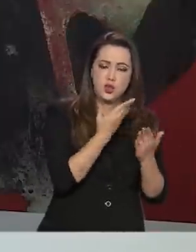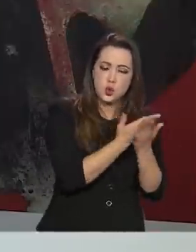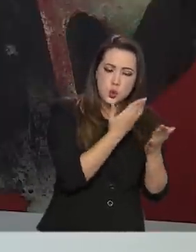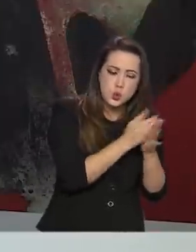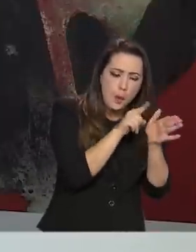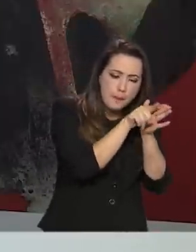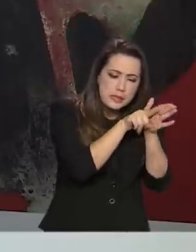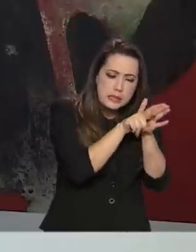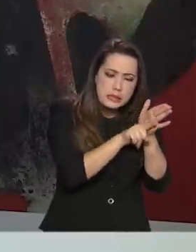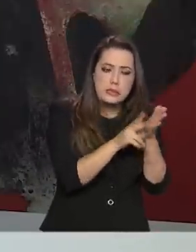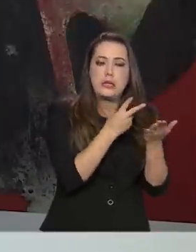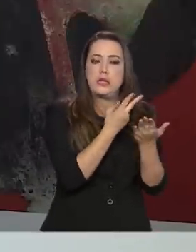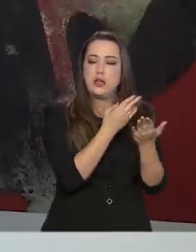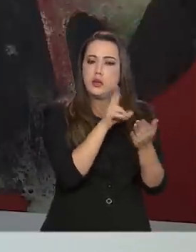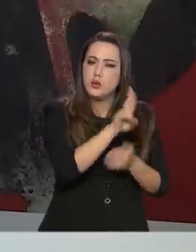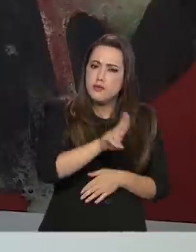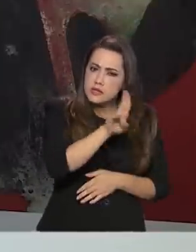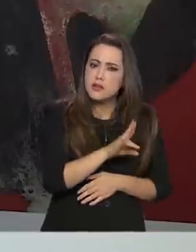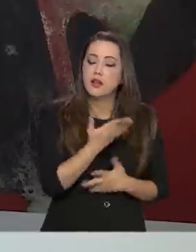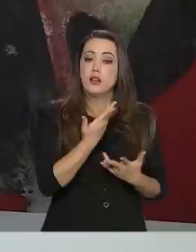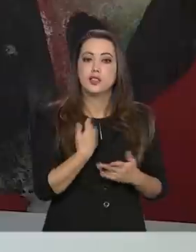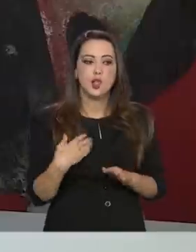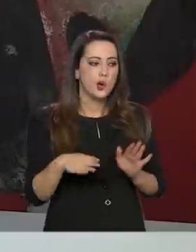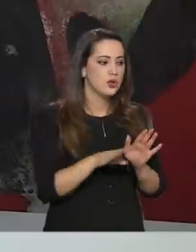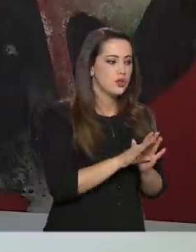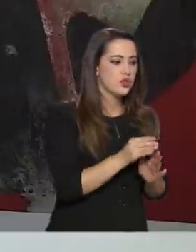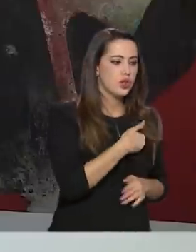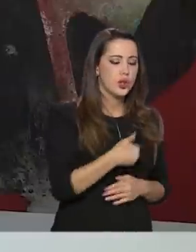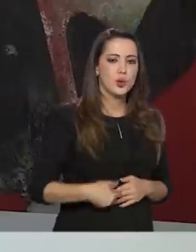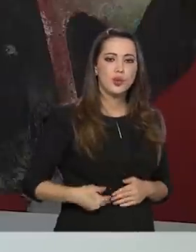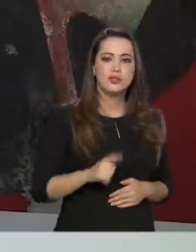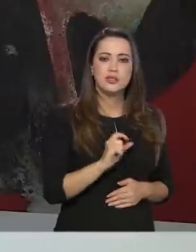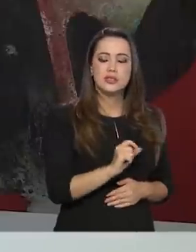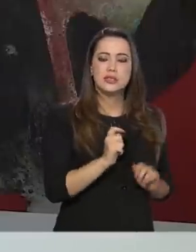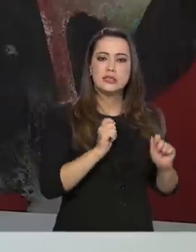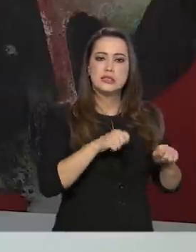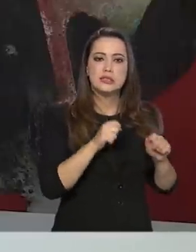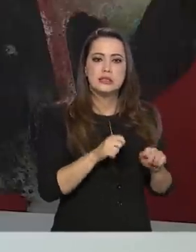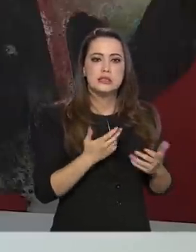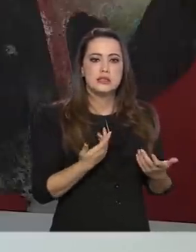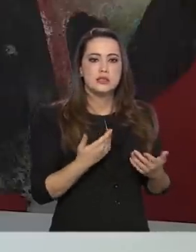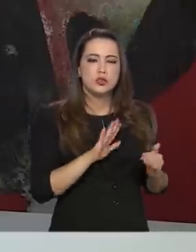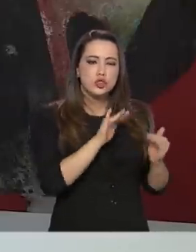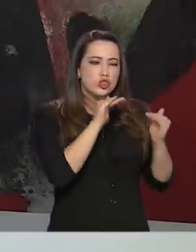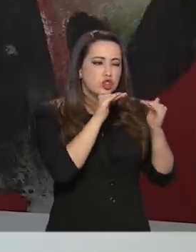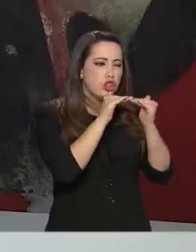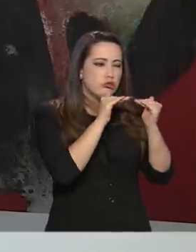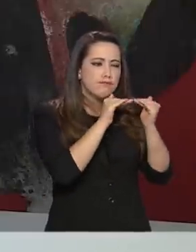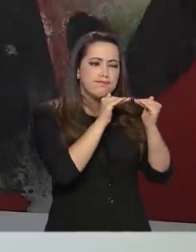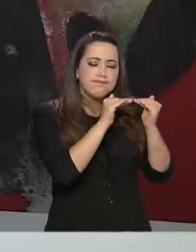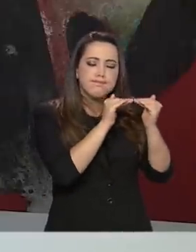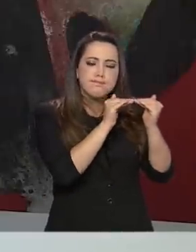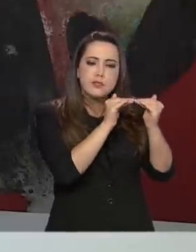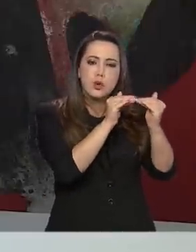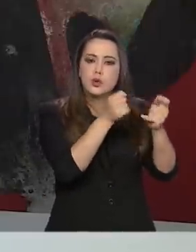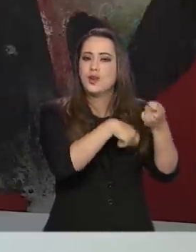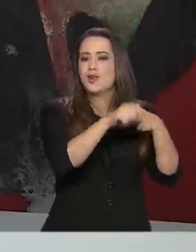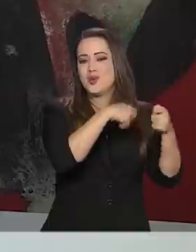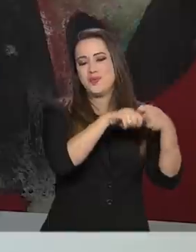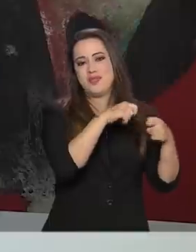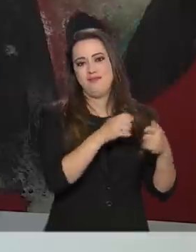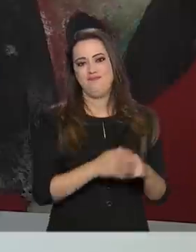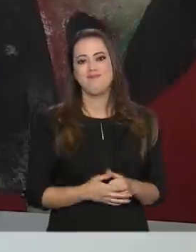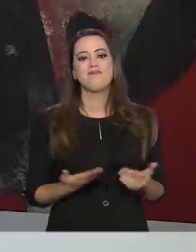via isso lá de fora, chegar no governo e ser completamente alinhado com o pensamento econômico do